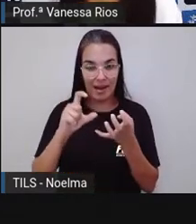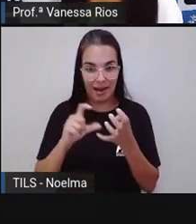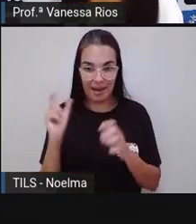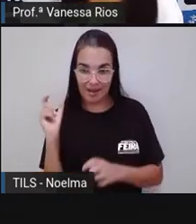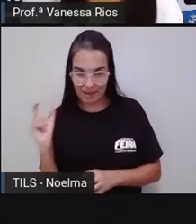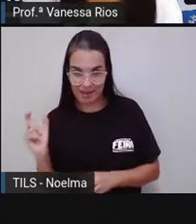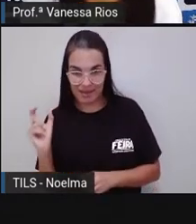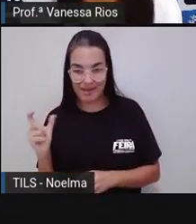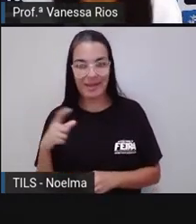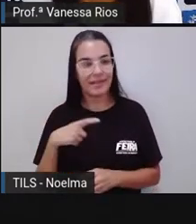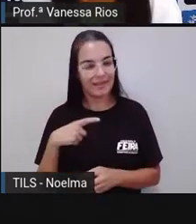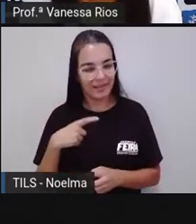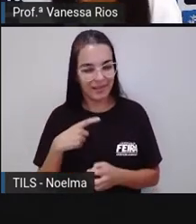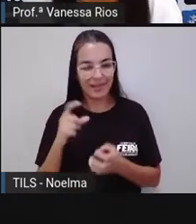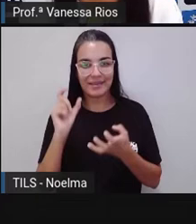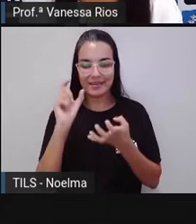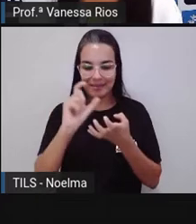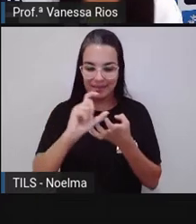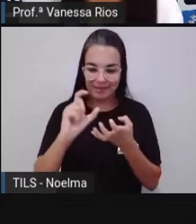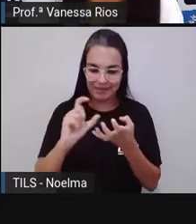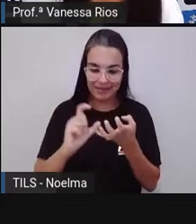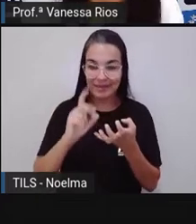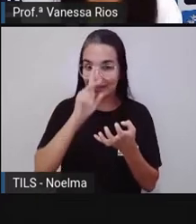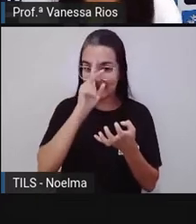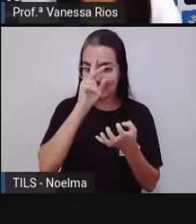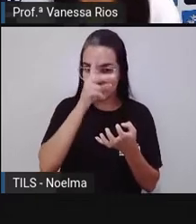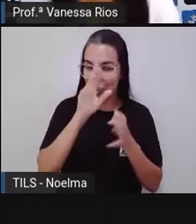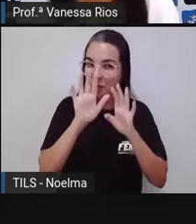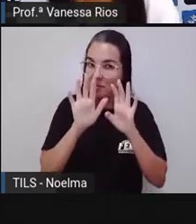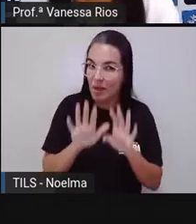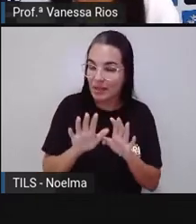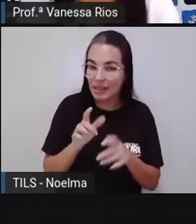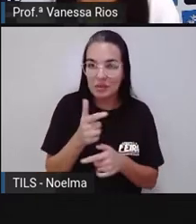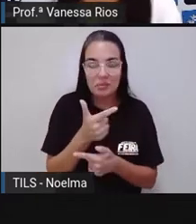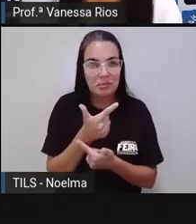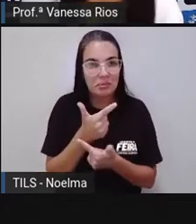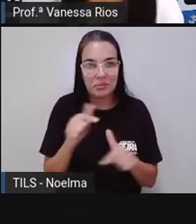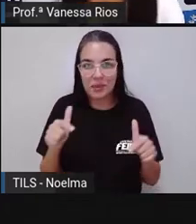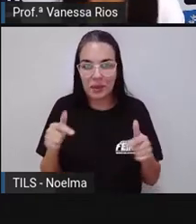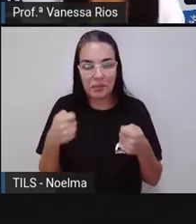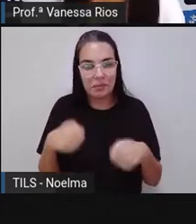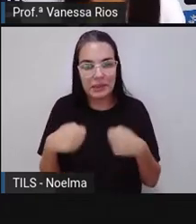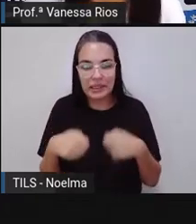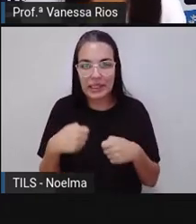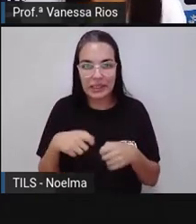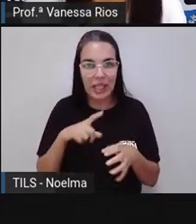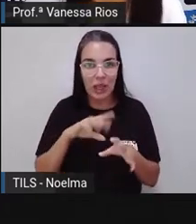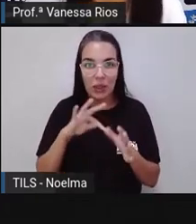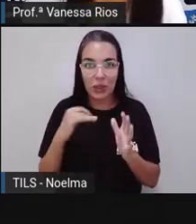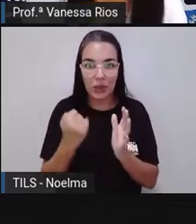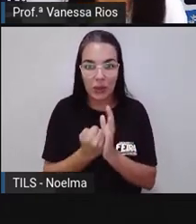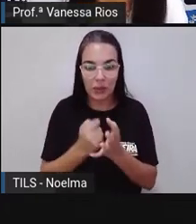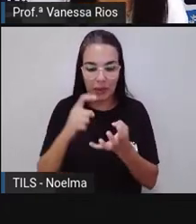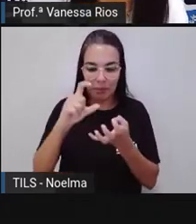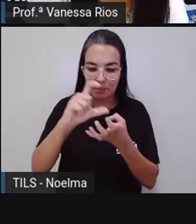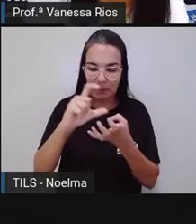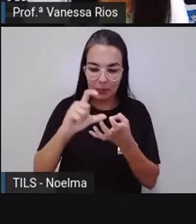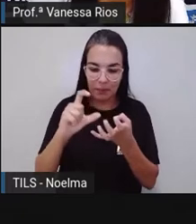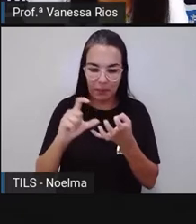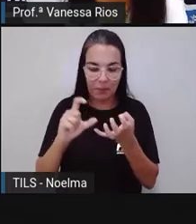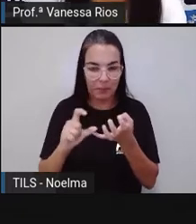ela possui sílaba tônica, mas nem toda sílaba tônica é graficamente acentuada.